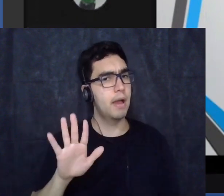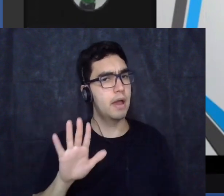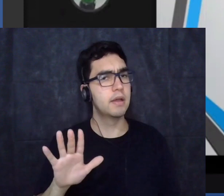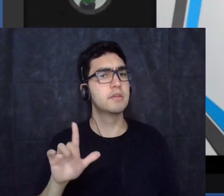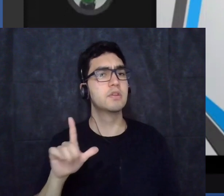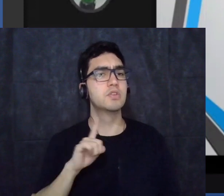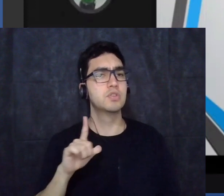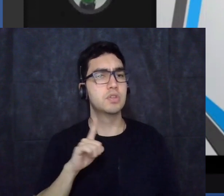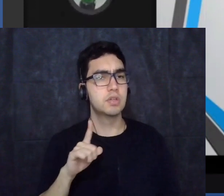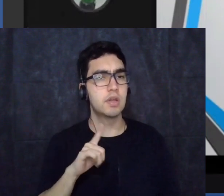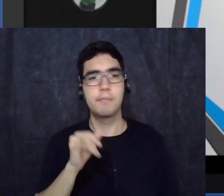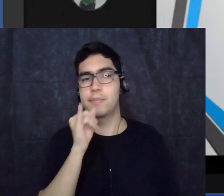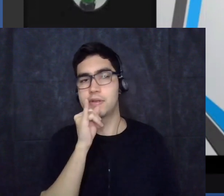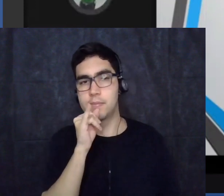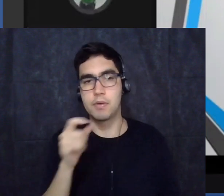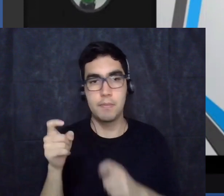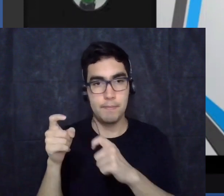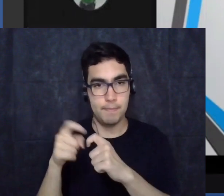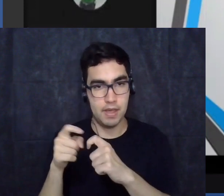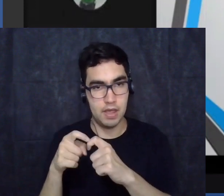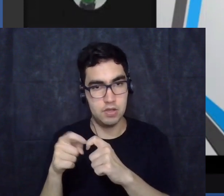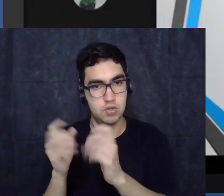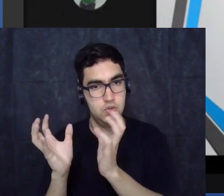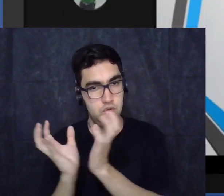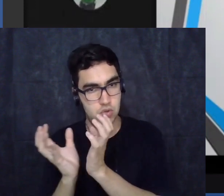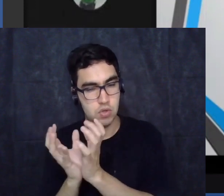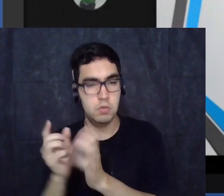por engenheiros sociais